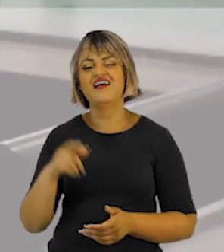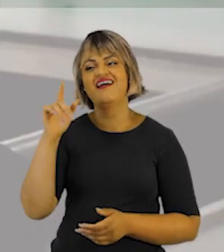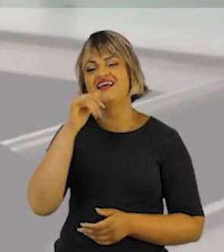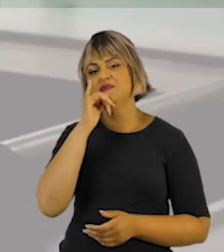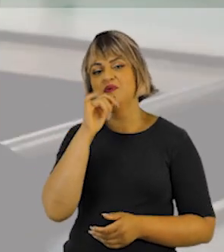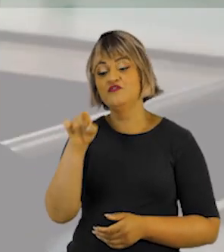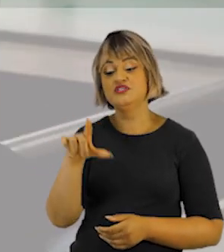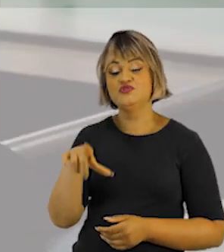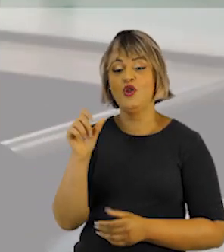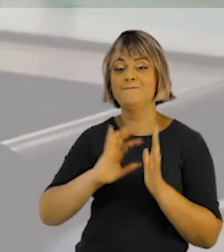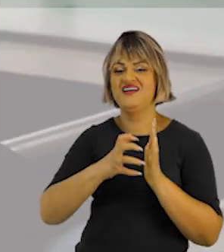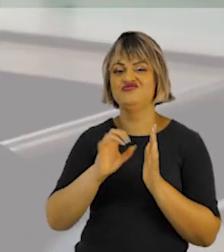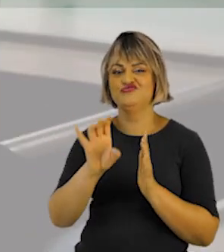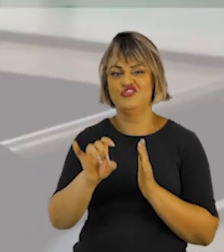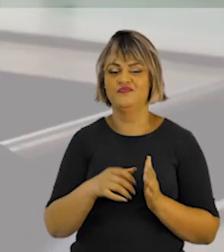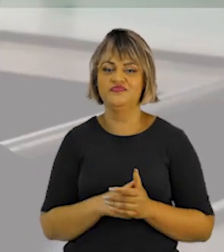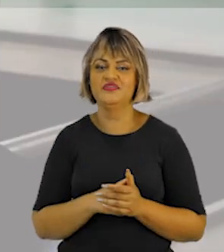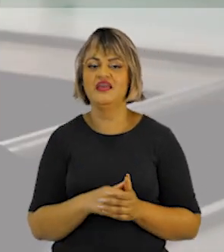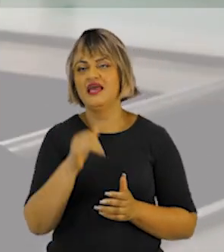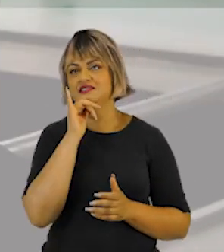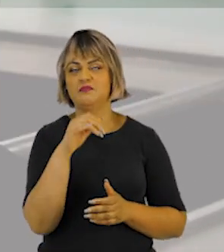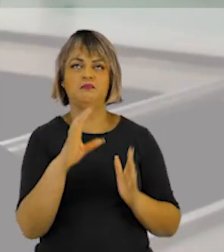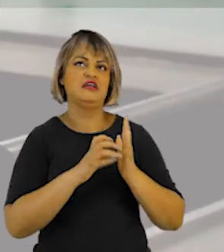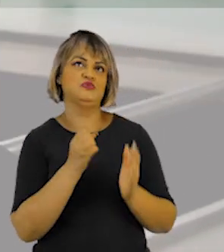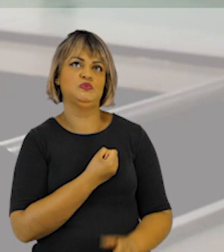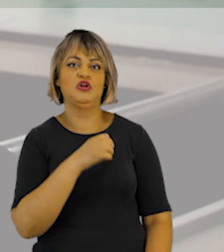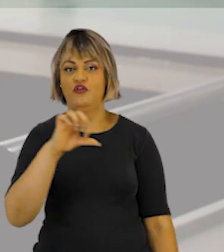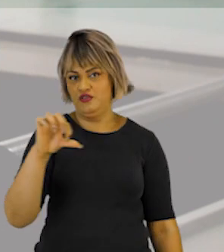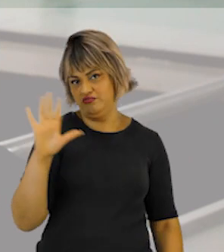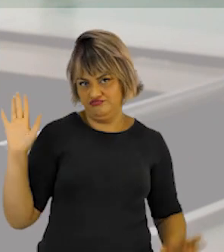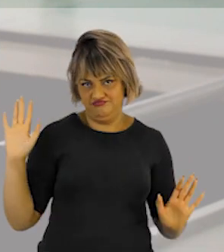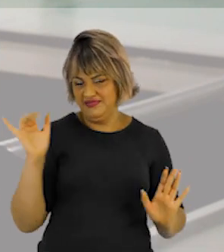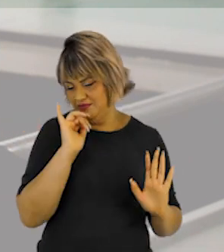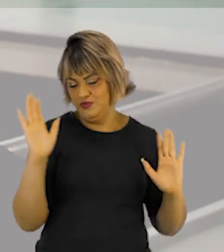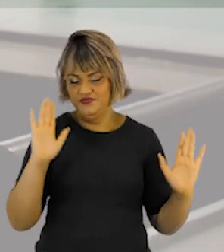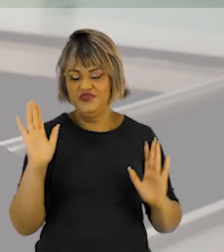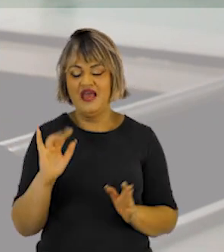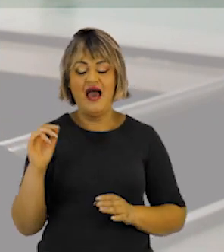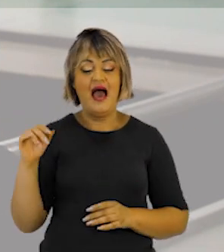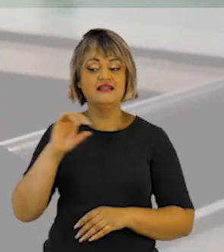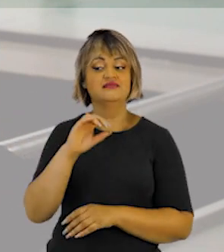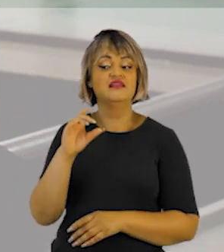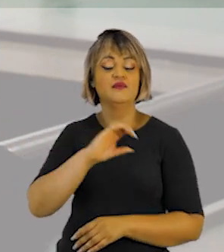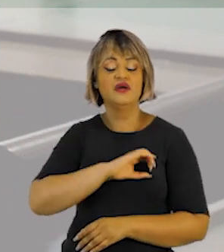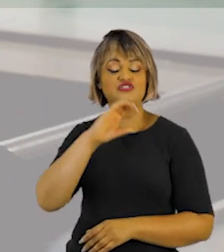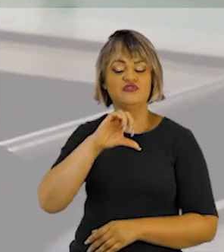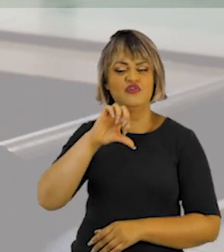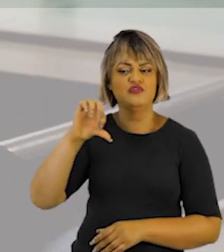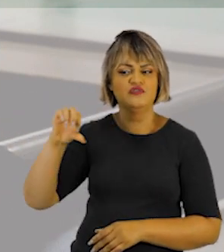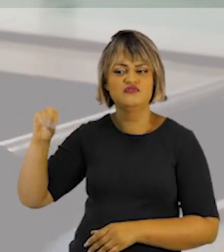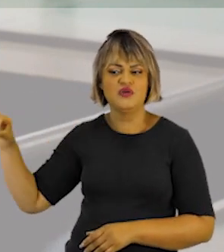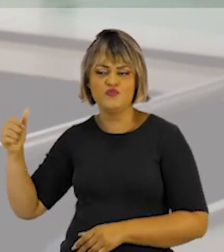Bom, o voto legenda é aquele voto que você dá só no partido. Por exemplo, o partido é 99, o número dele. Você tem um candidato